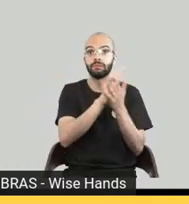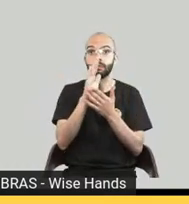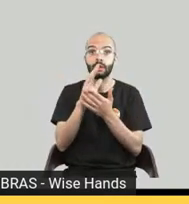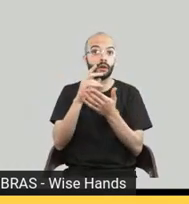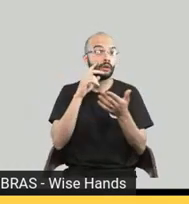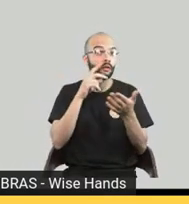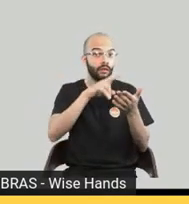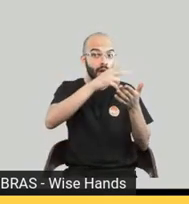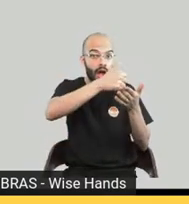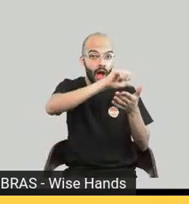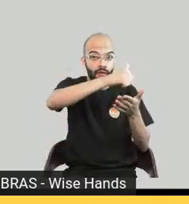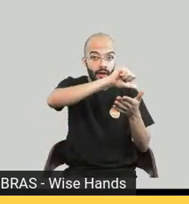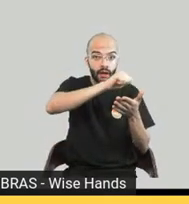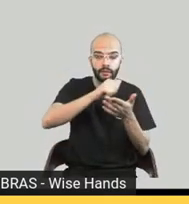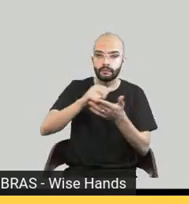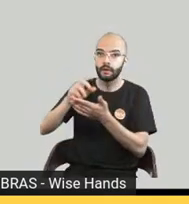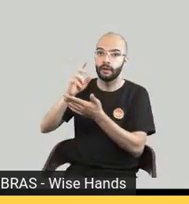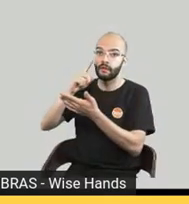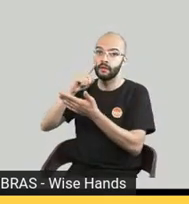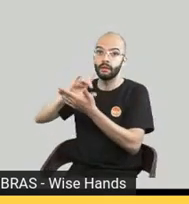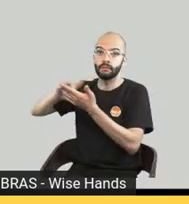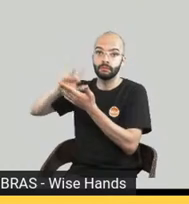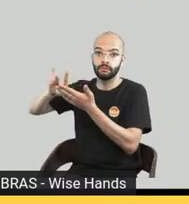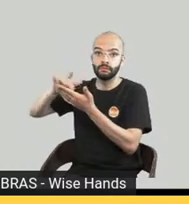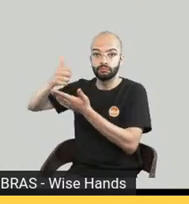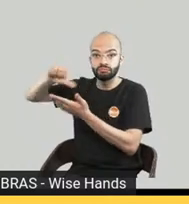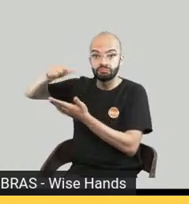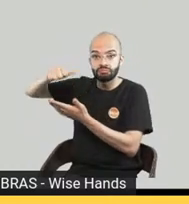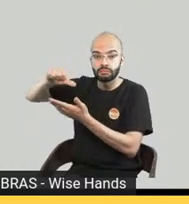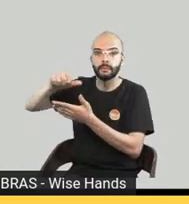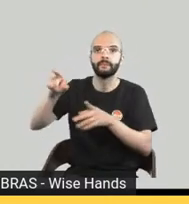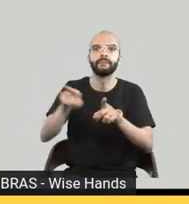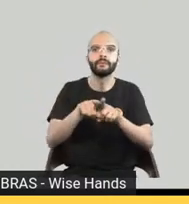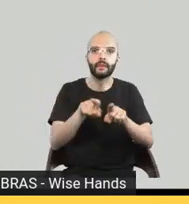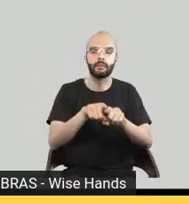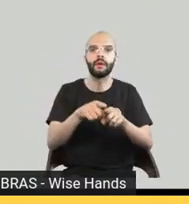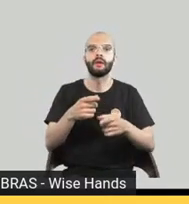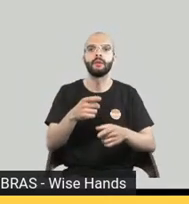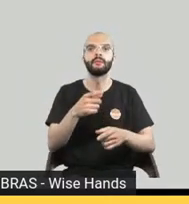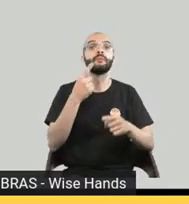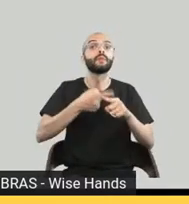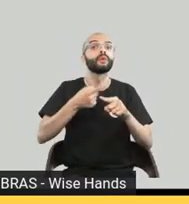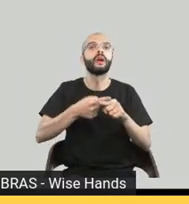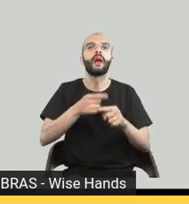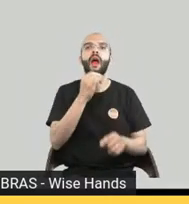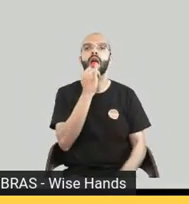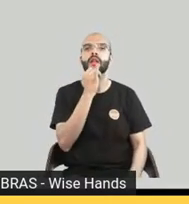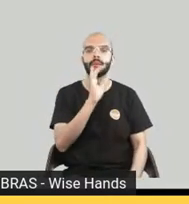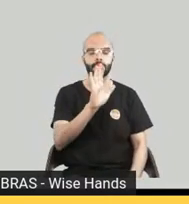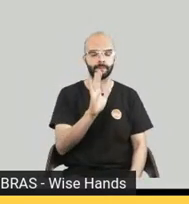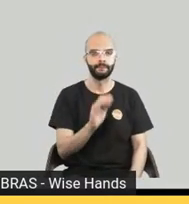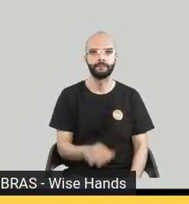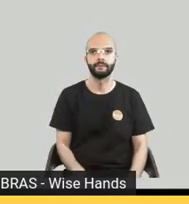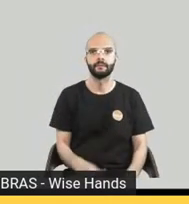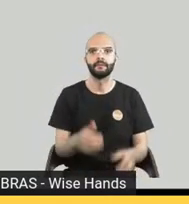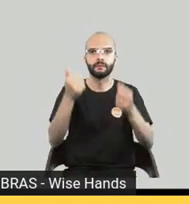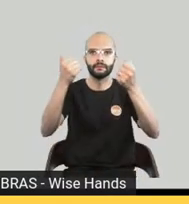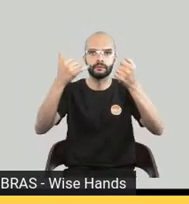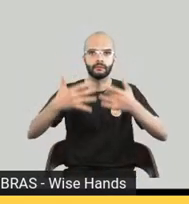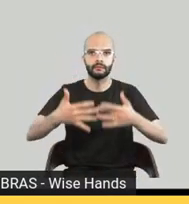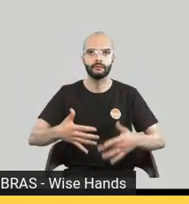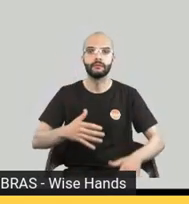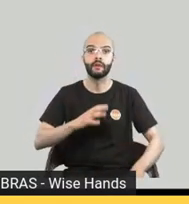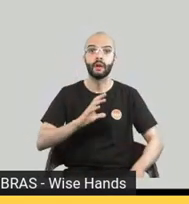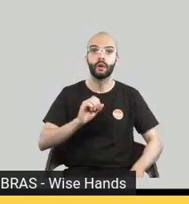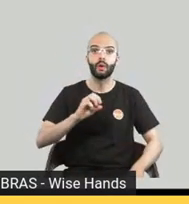adaptam para o áudio e se adaptam para o nosso público, porque tal qual uma editora, por exemplo, a gente tem a Companhia das Letras que